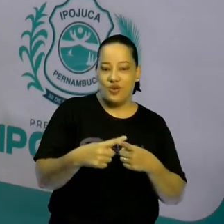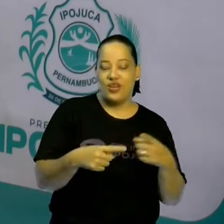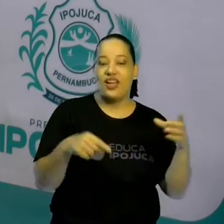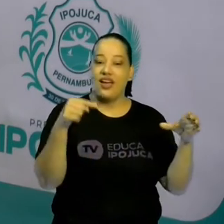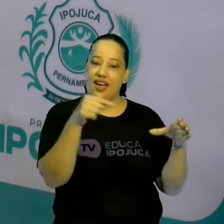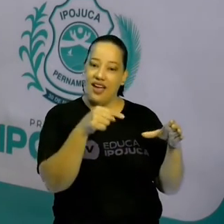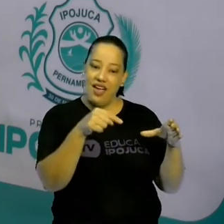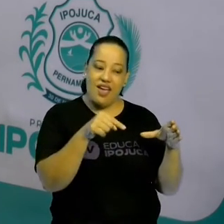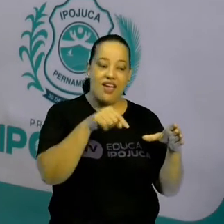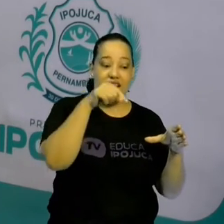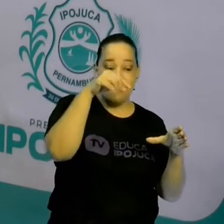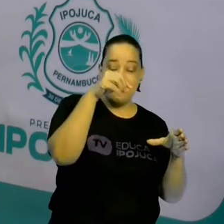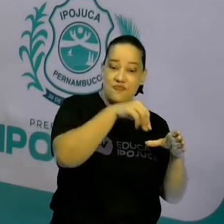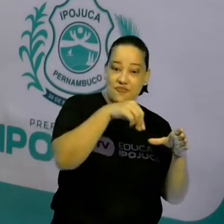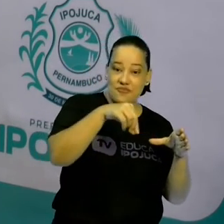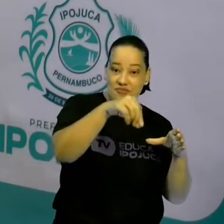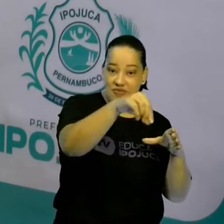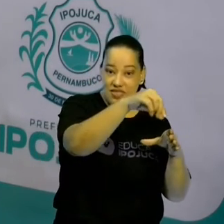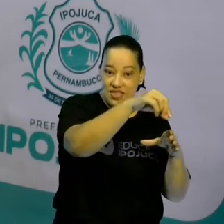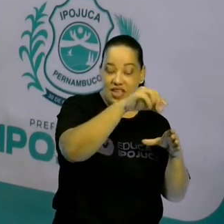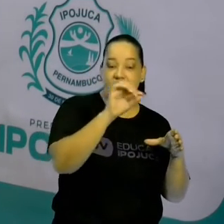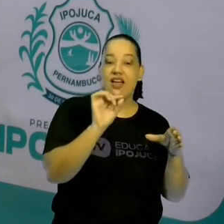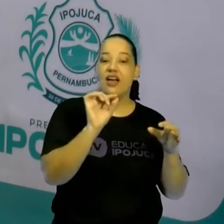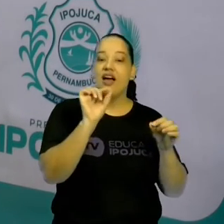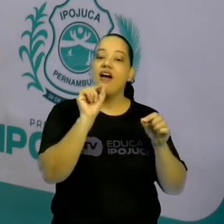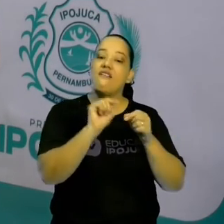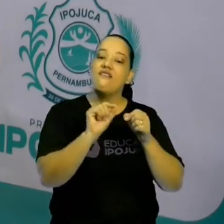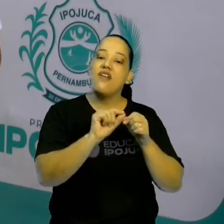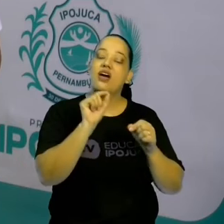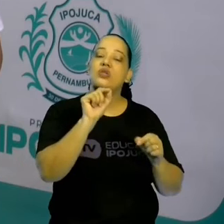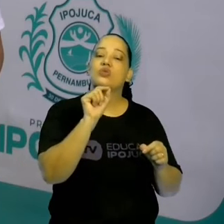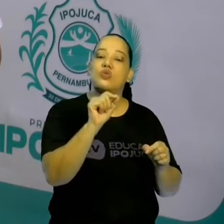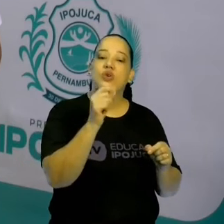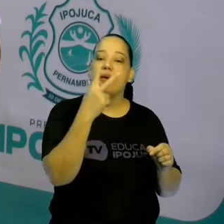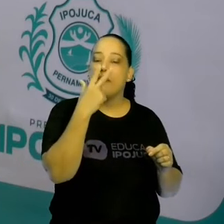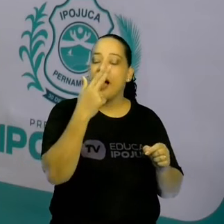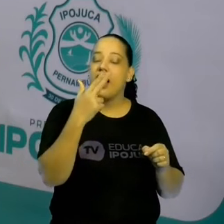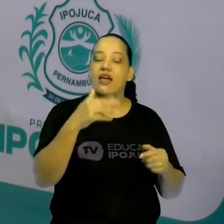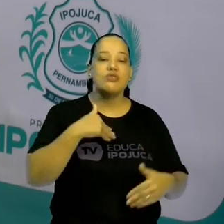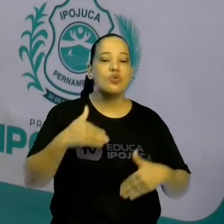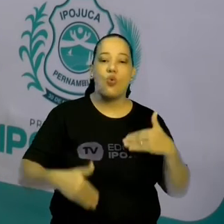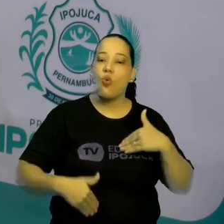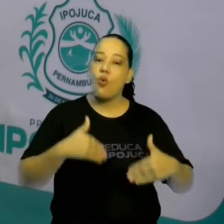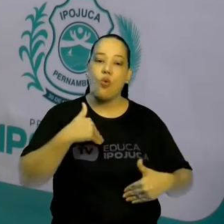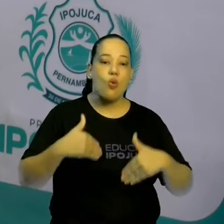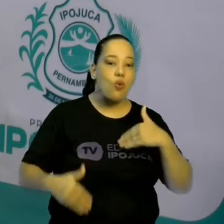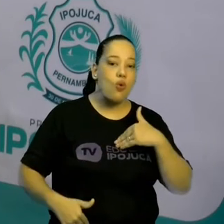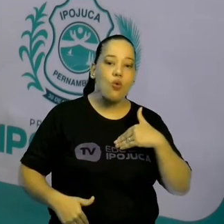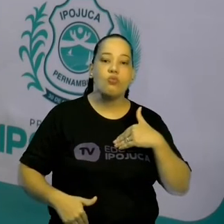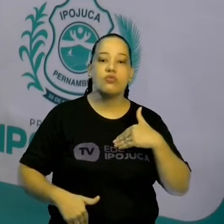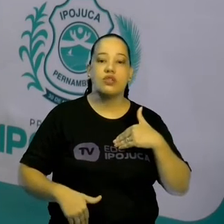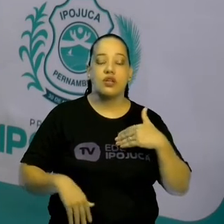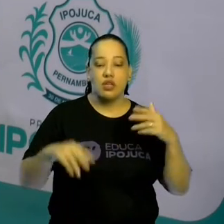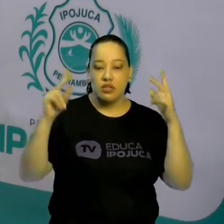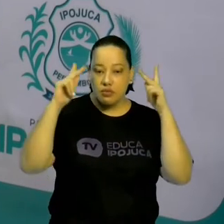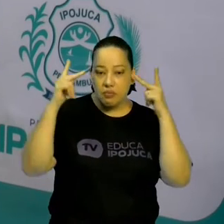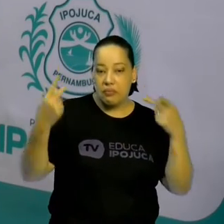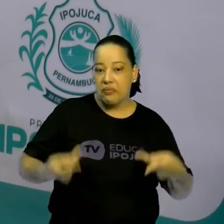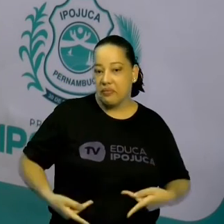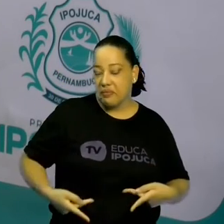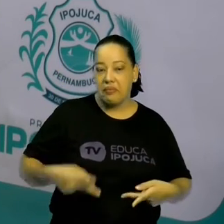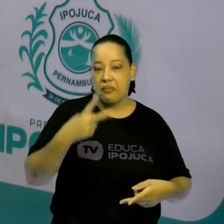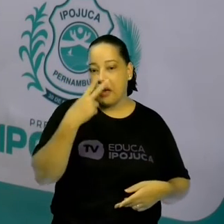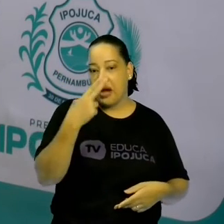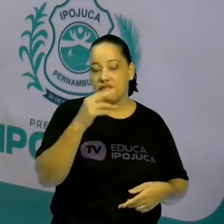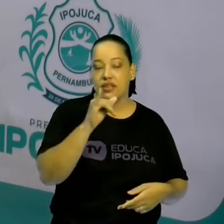organelas, elas fazem um papel parecido com os órgãos que nós temos no nosso corpo. Então, ela tem função bem parecida.